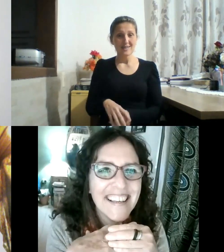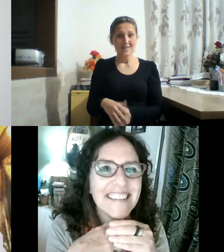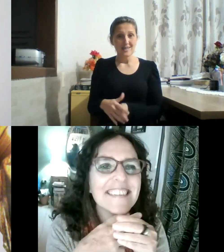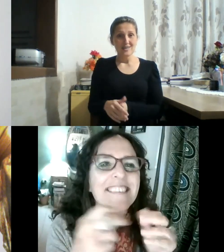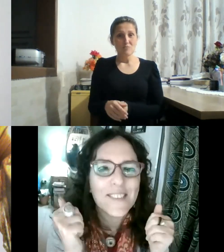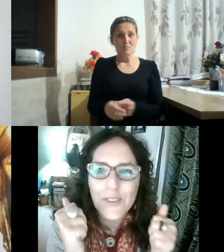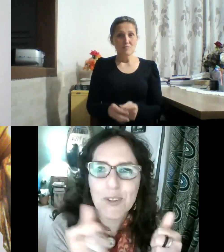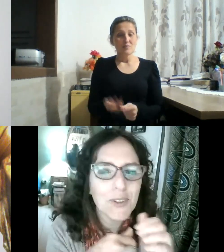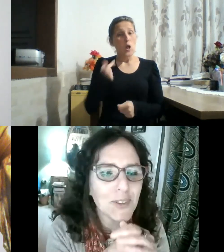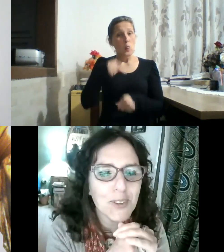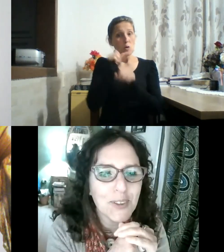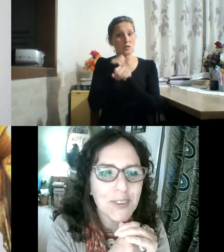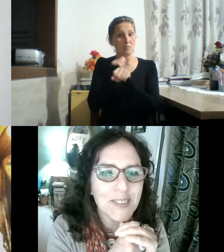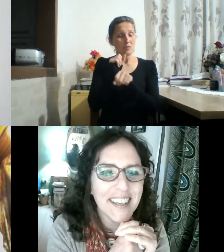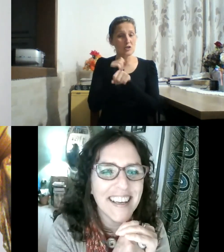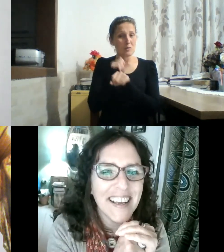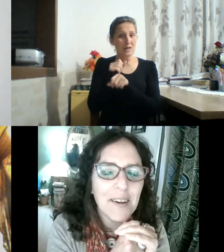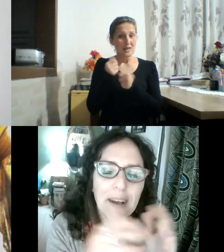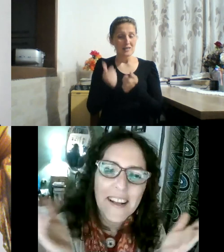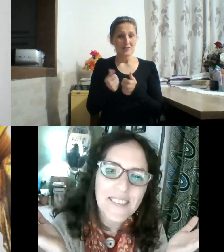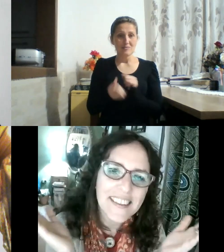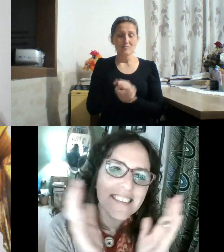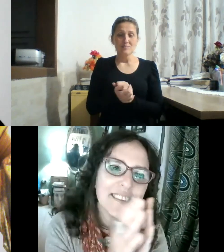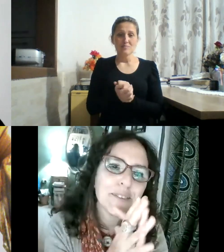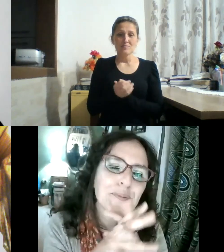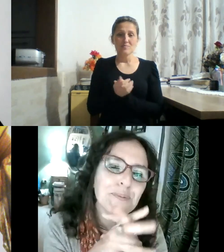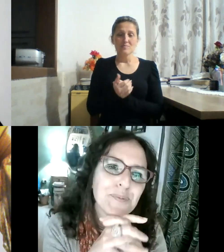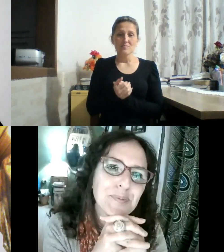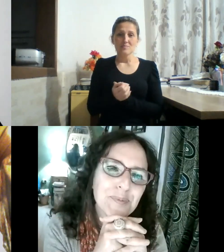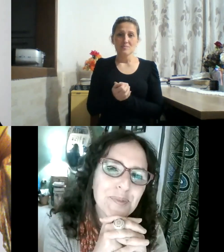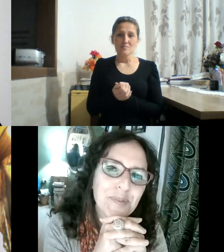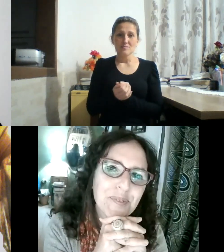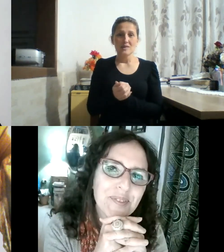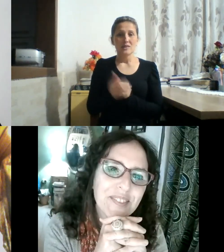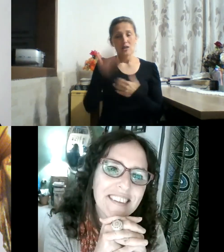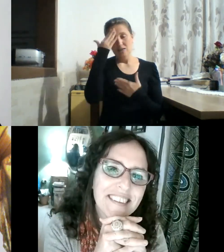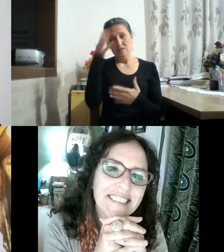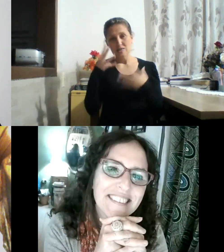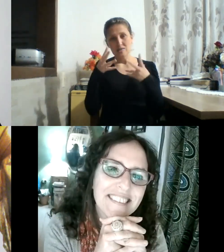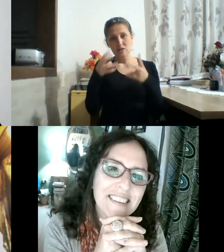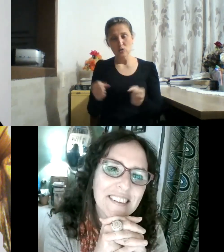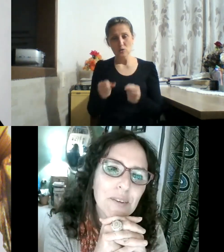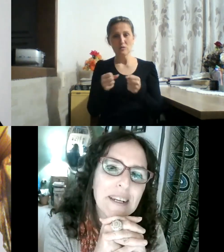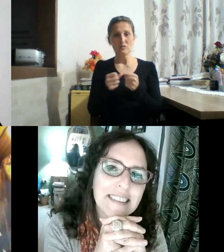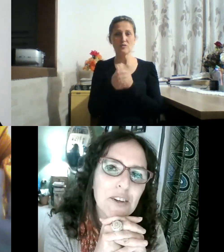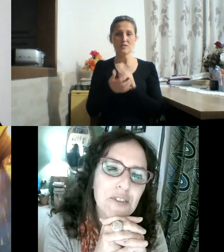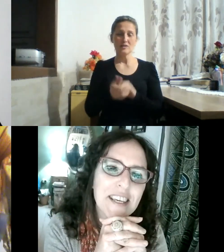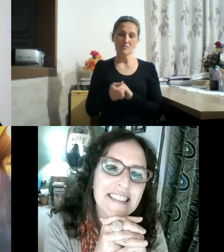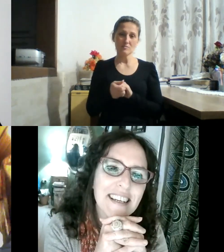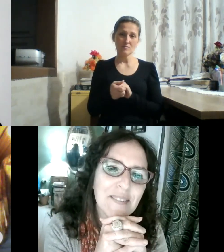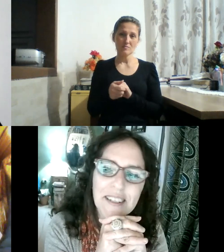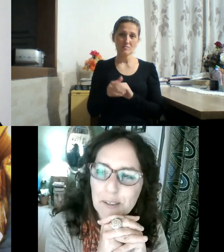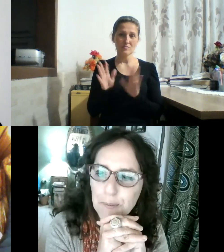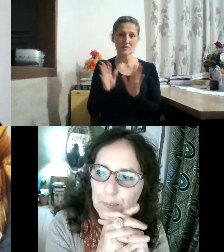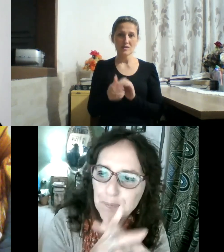estamos esperando. Tudo, tudo. Obrigado a todos, e a todas, amo vocês. Eu queria ter uma